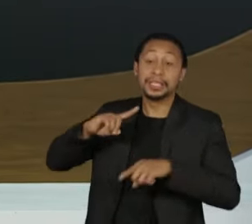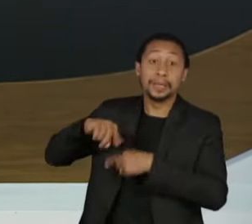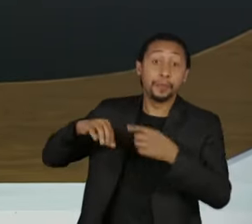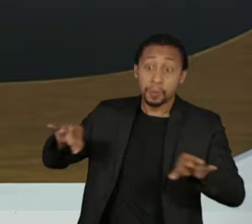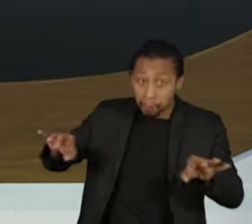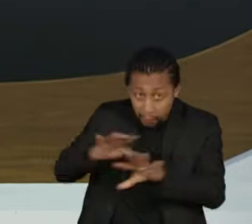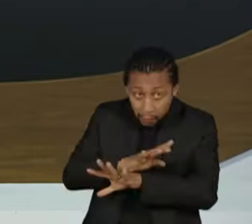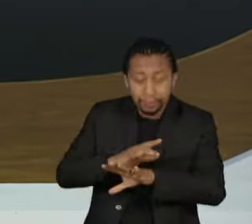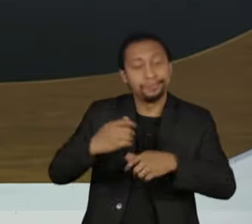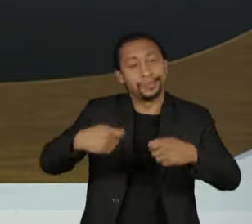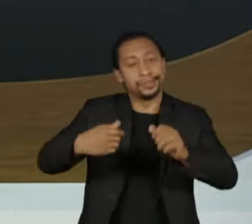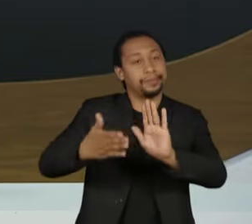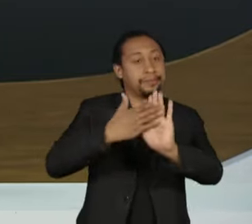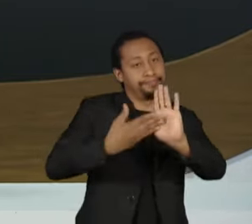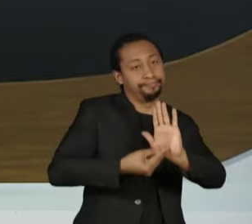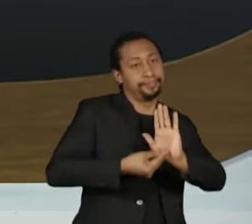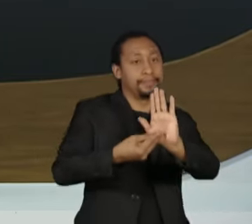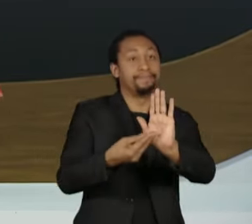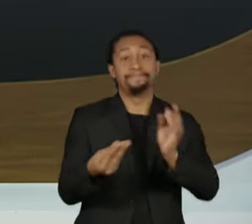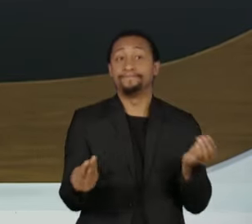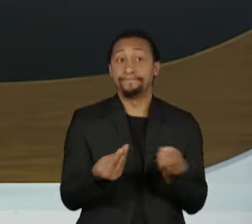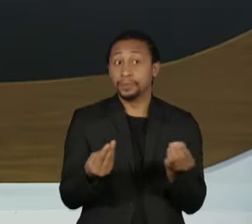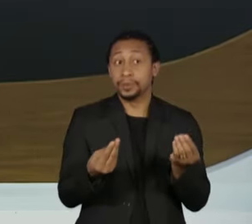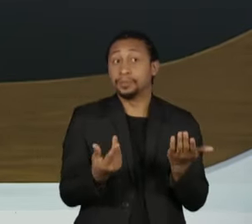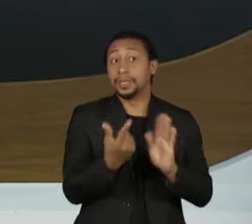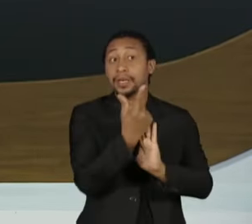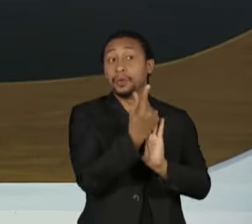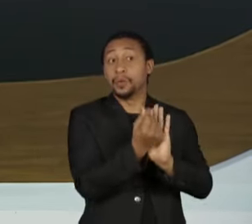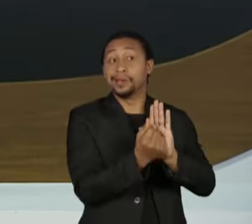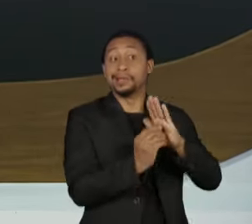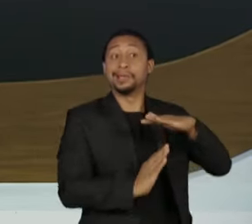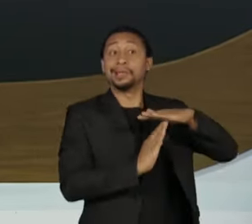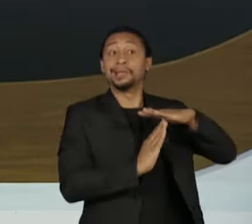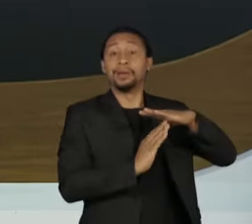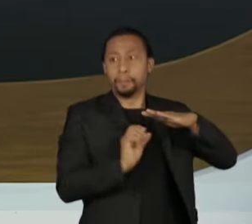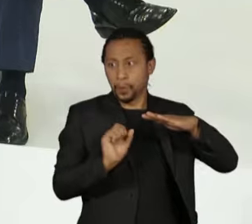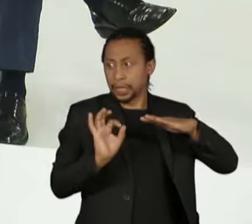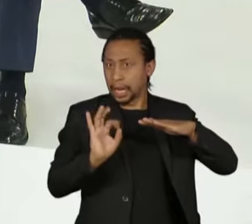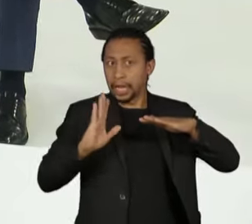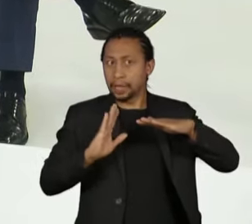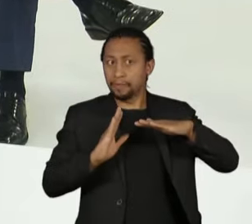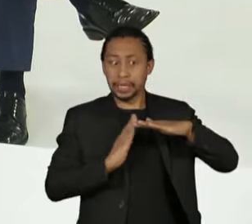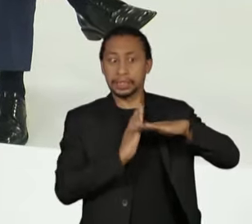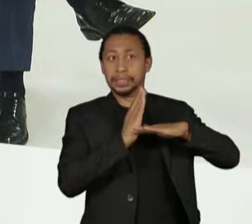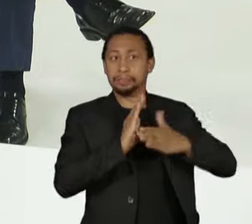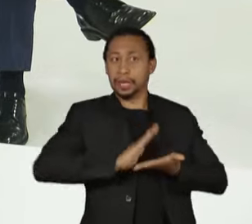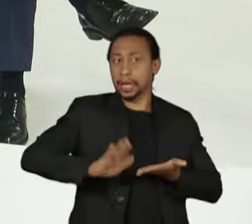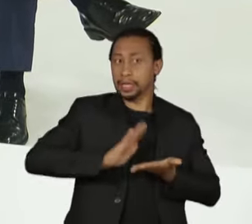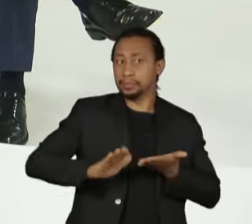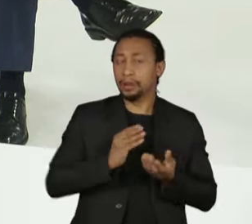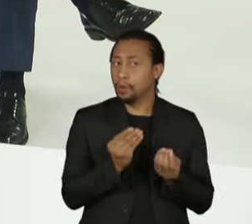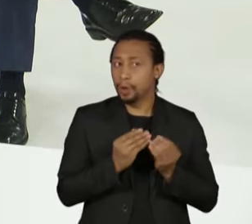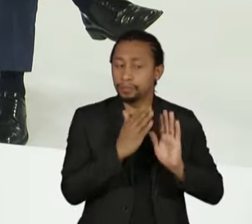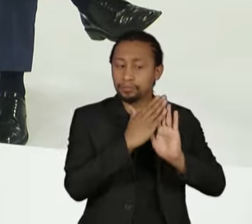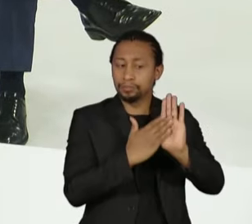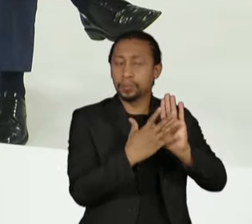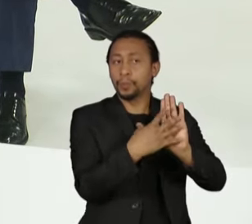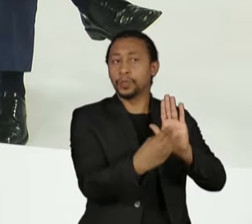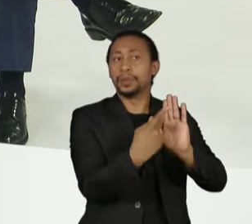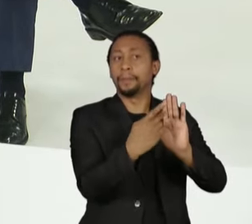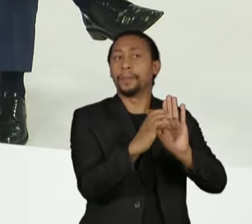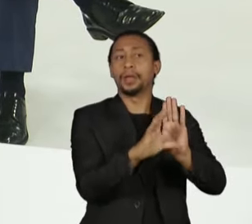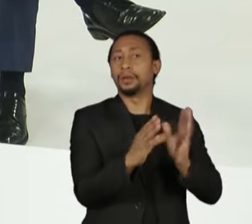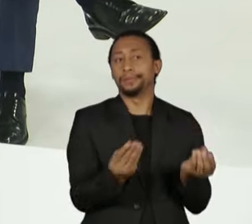o valor dessa licença para gastar fora do teto? E qual será o modelo da PEC? Olha, é claro que a gente